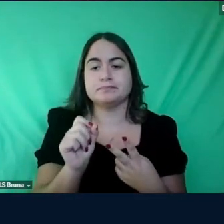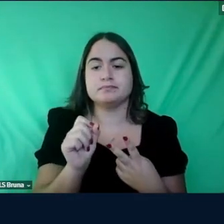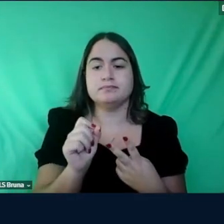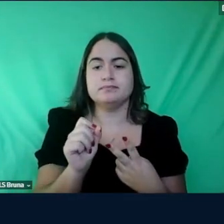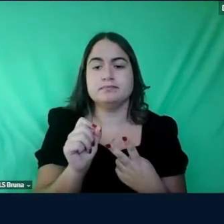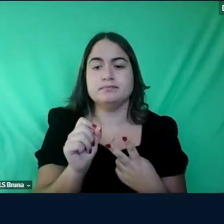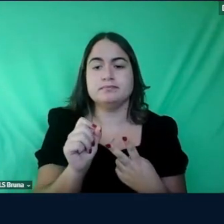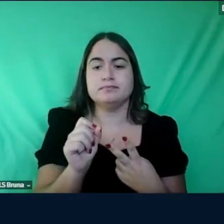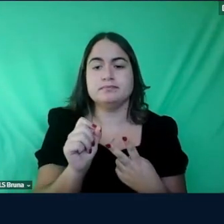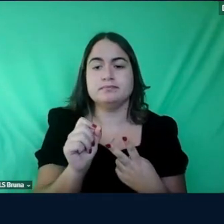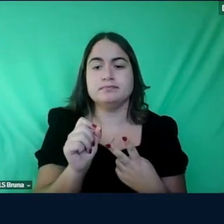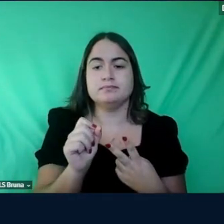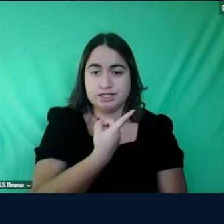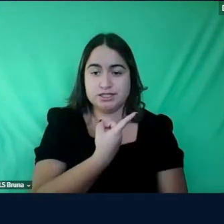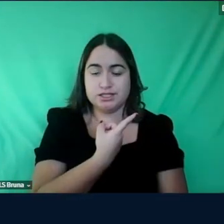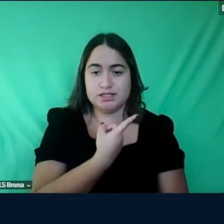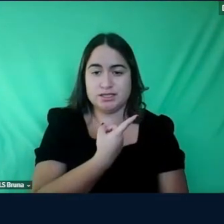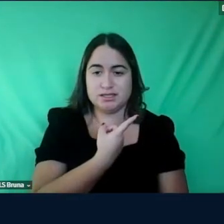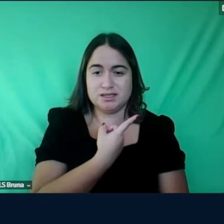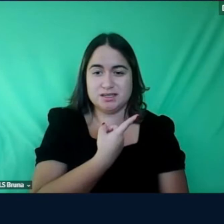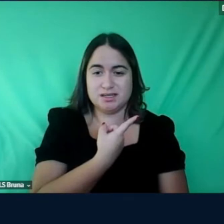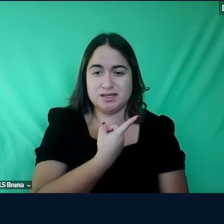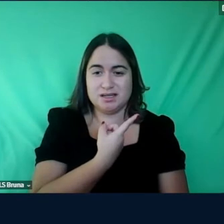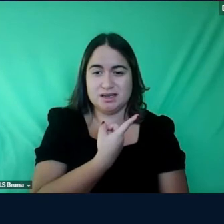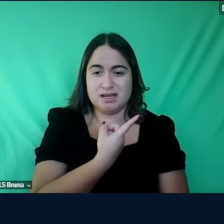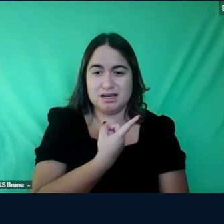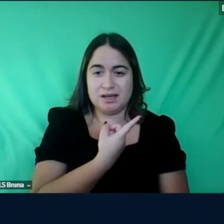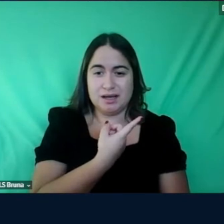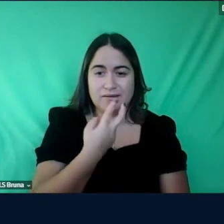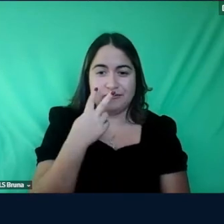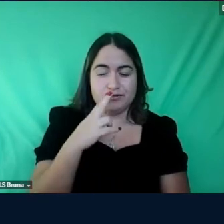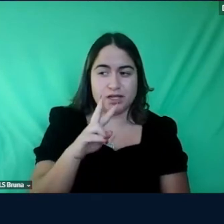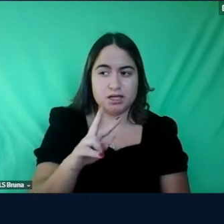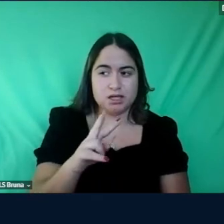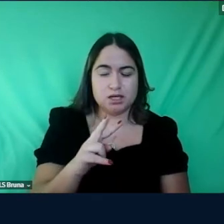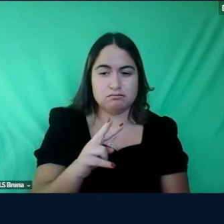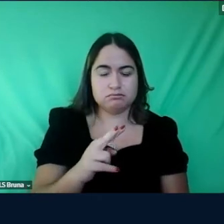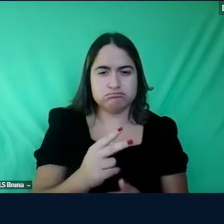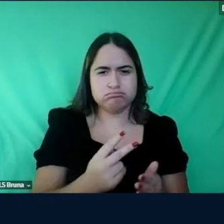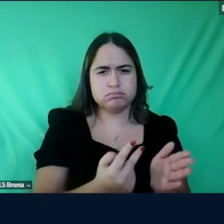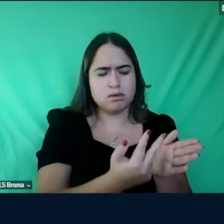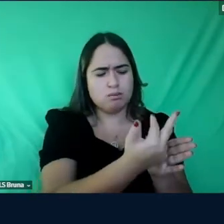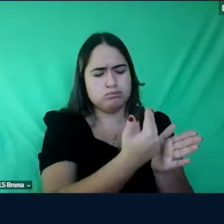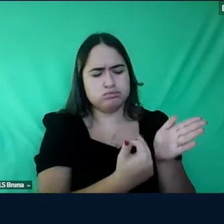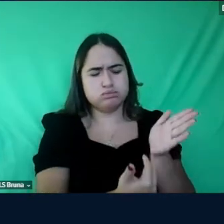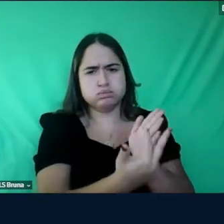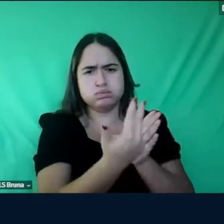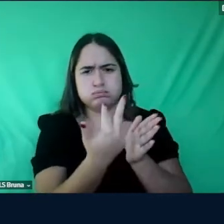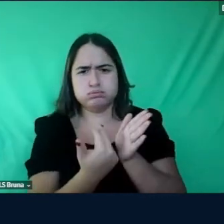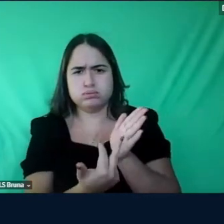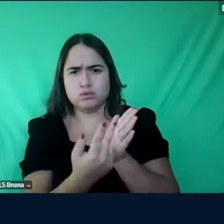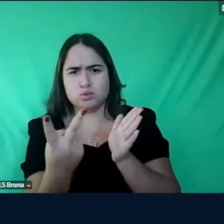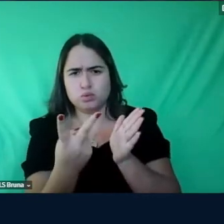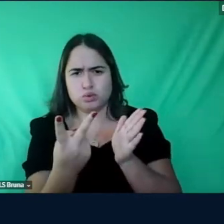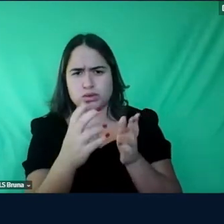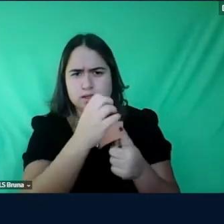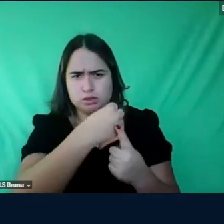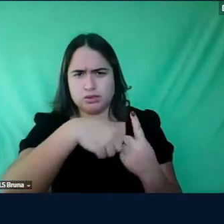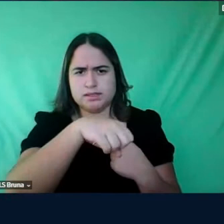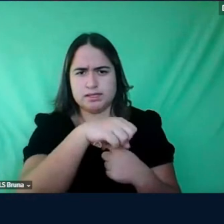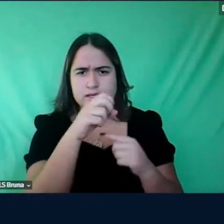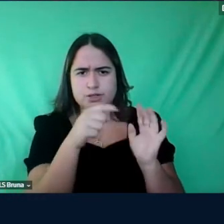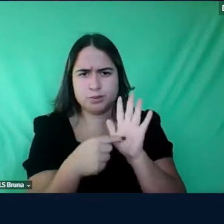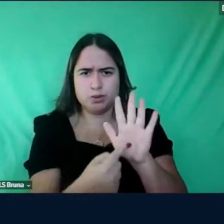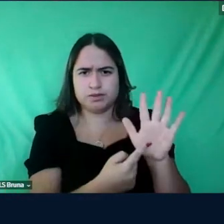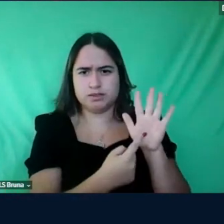nós vemos acho que duas duas pinturas de autismo na sociedade né ou você